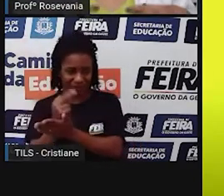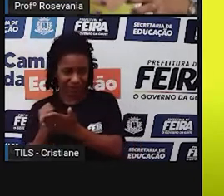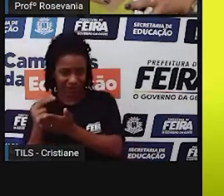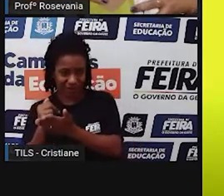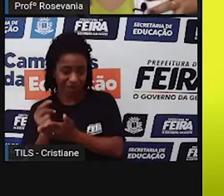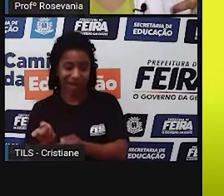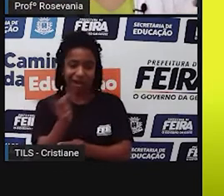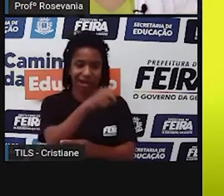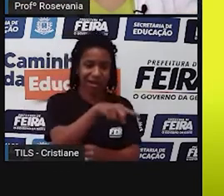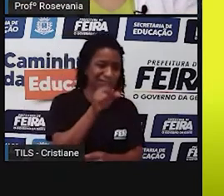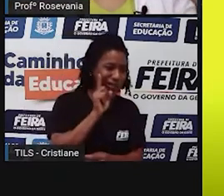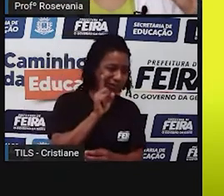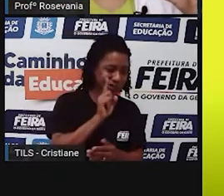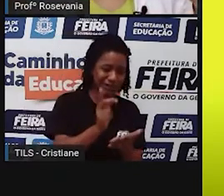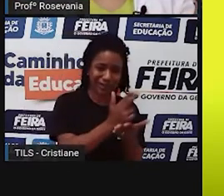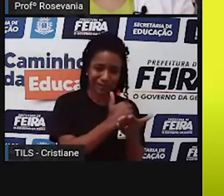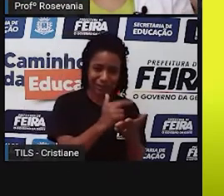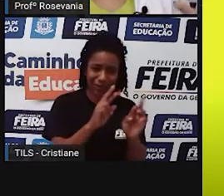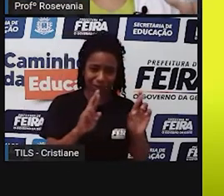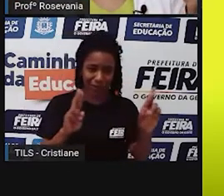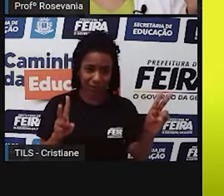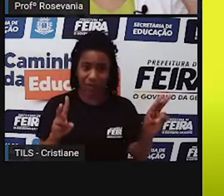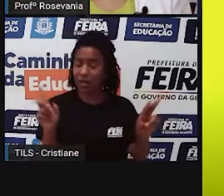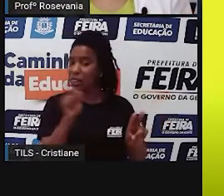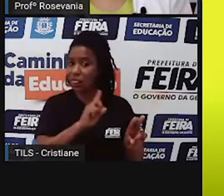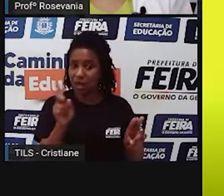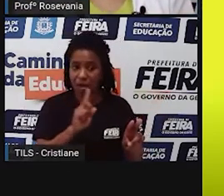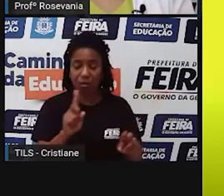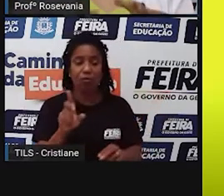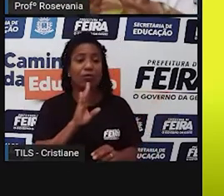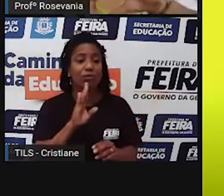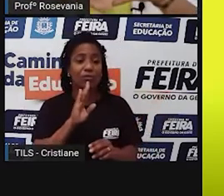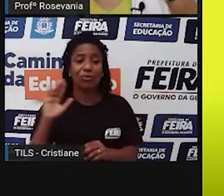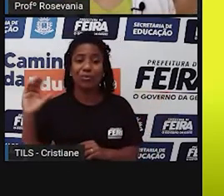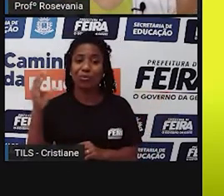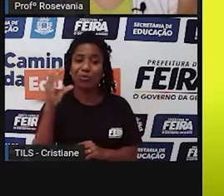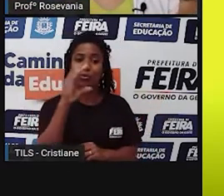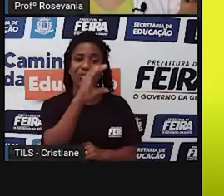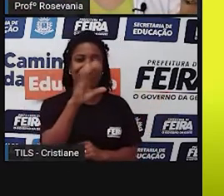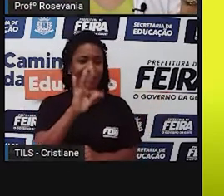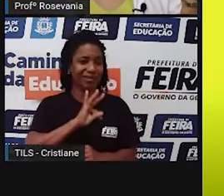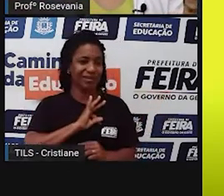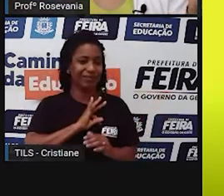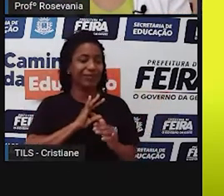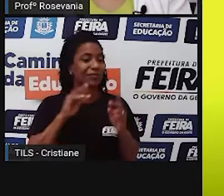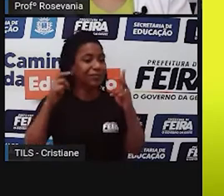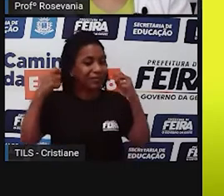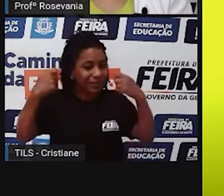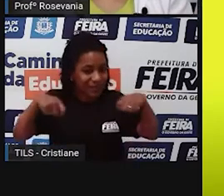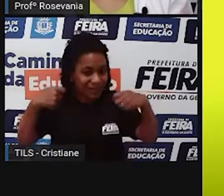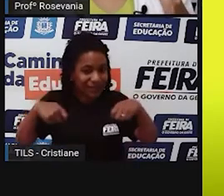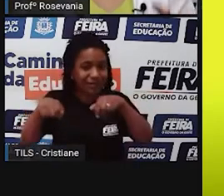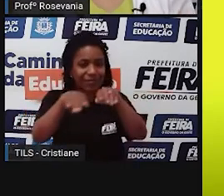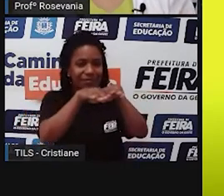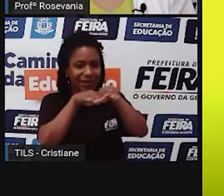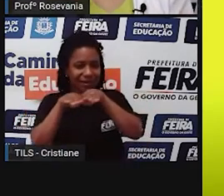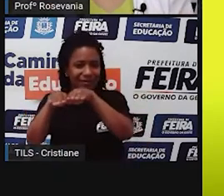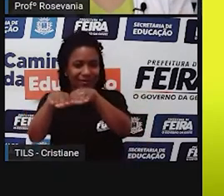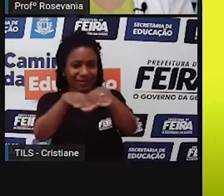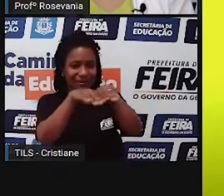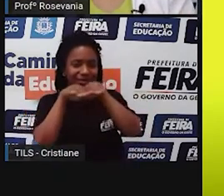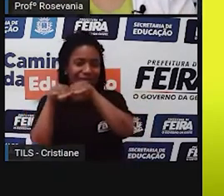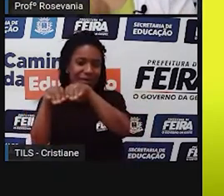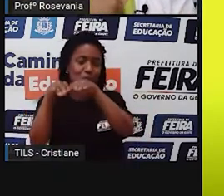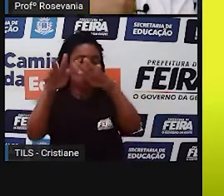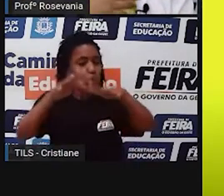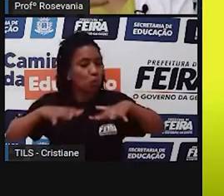Não. Esse conhecimento científico, artístico e técnico, ele acabou sendo padronizado para que